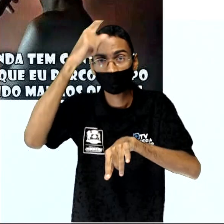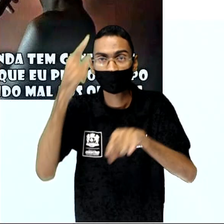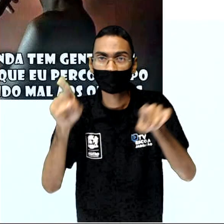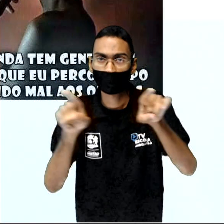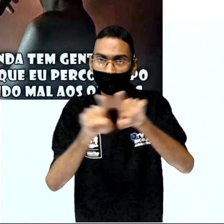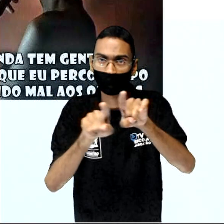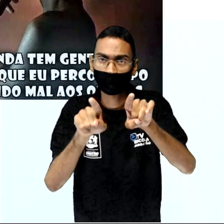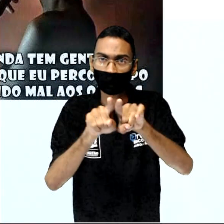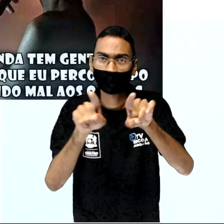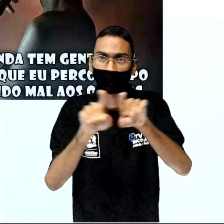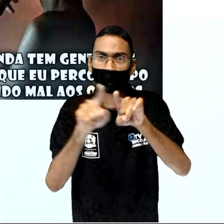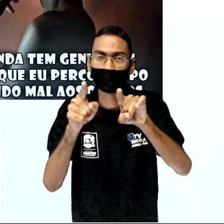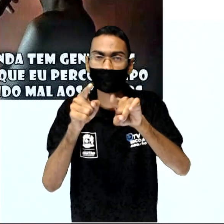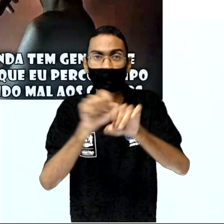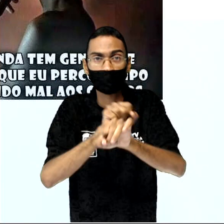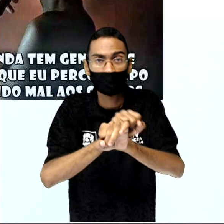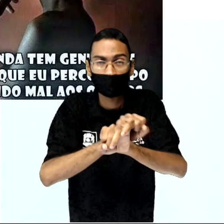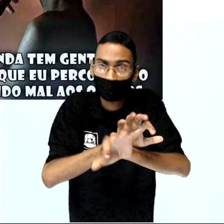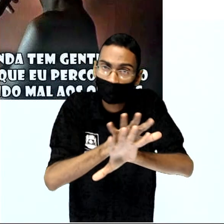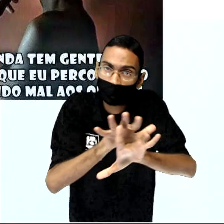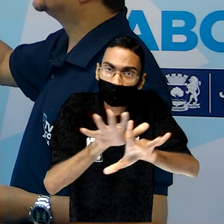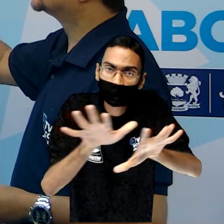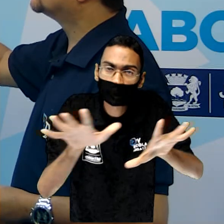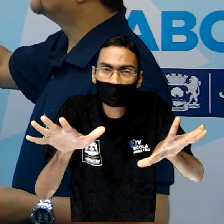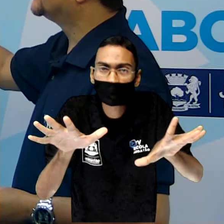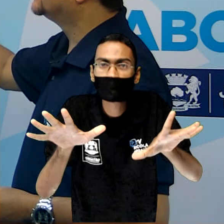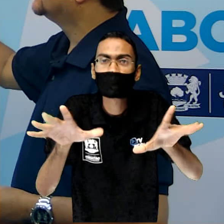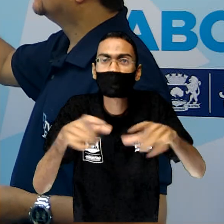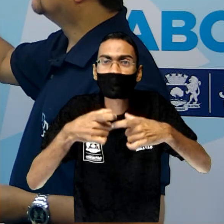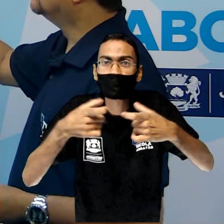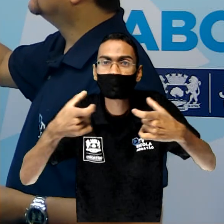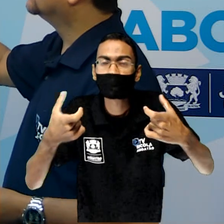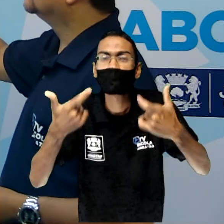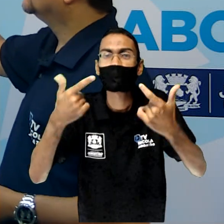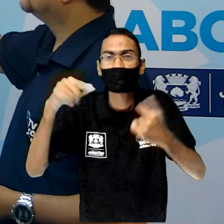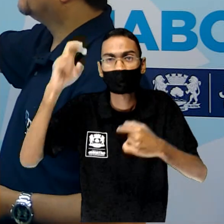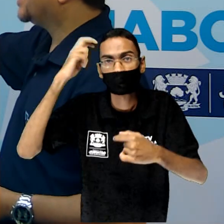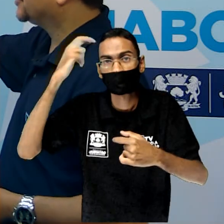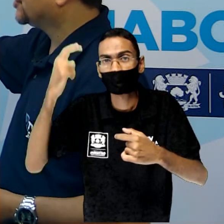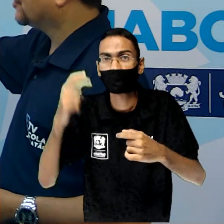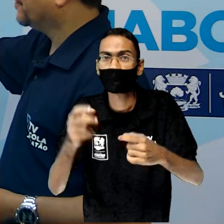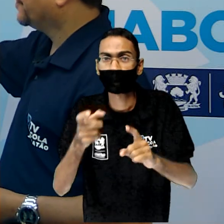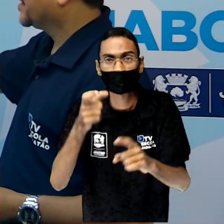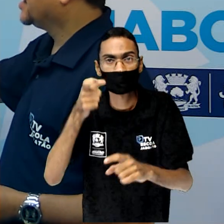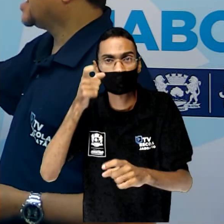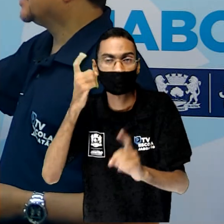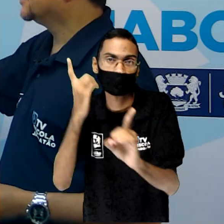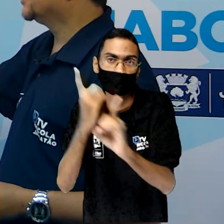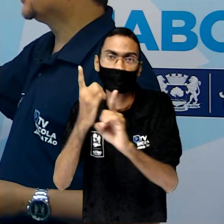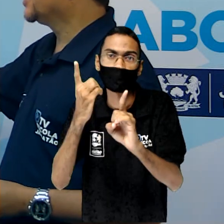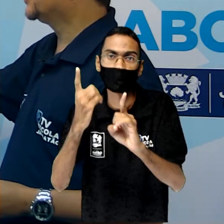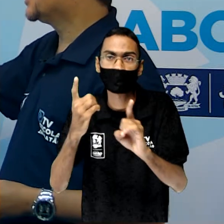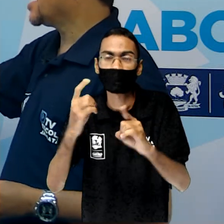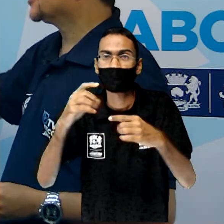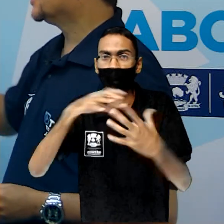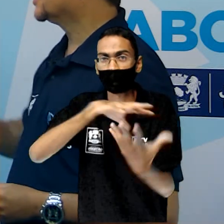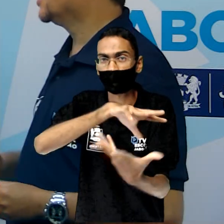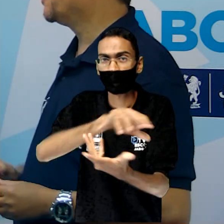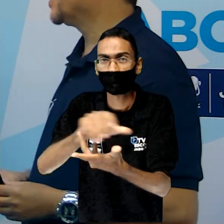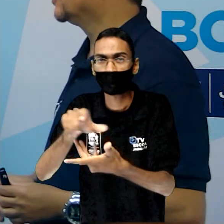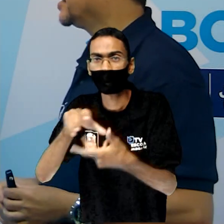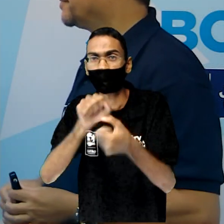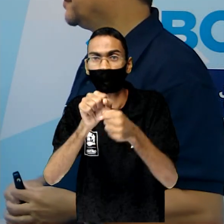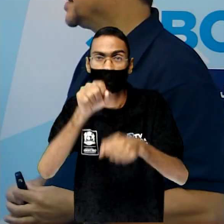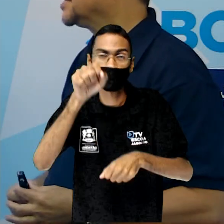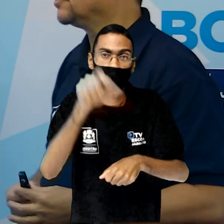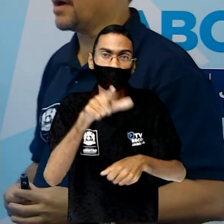imensidão de cultura me convida a descobrir um mundo mágico. E ainda tem gente que acha que